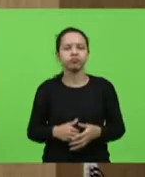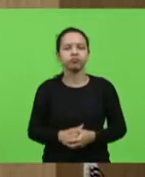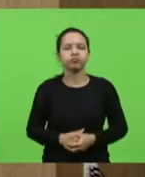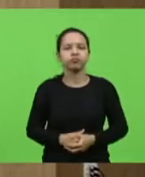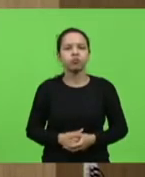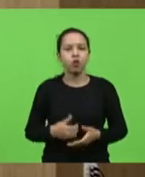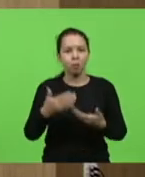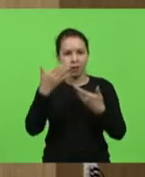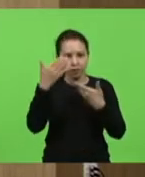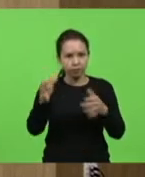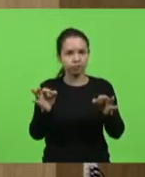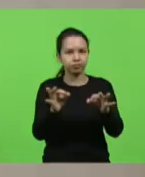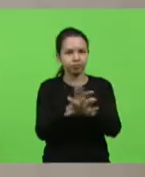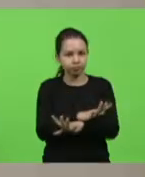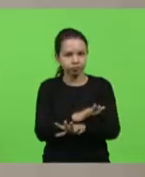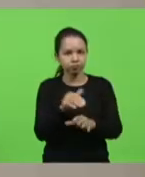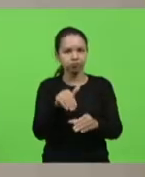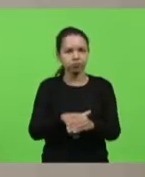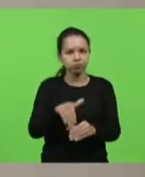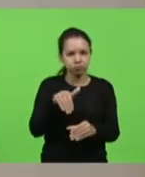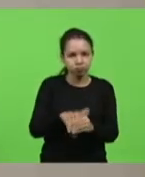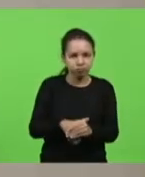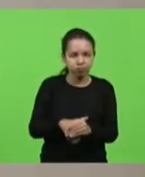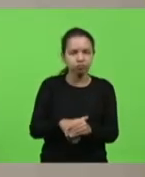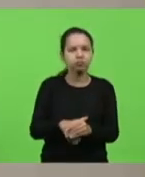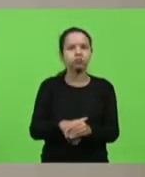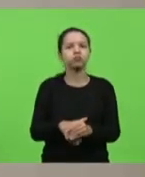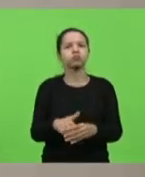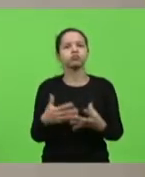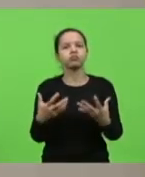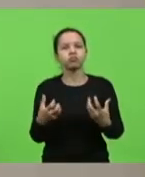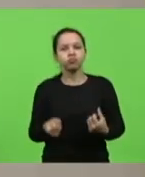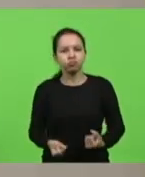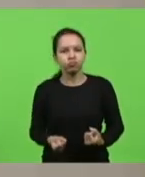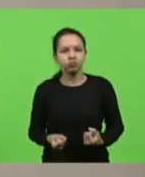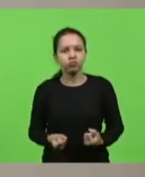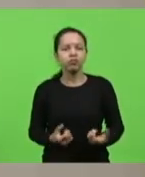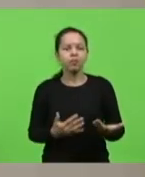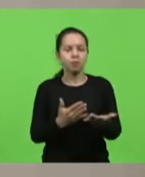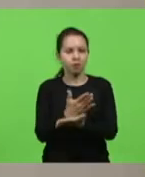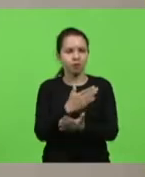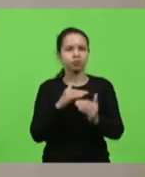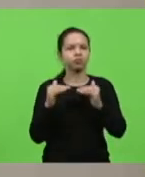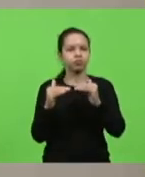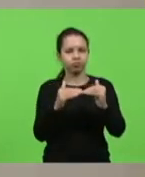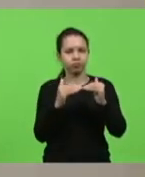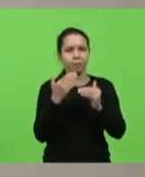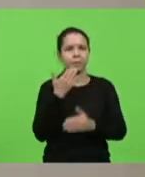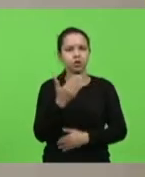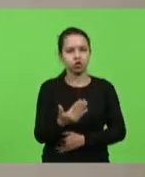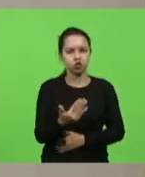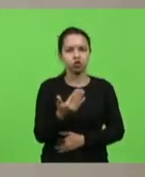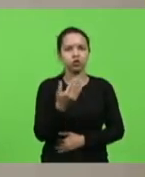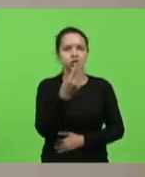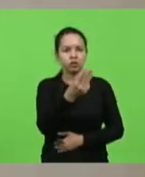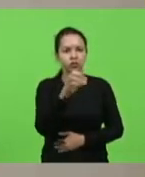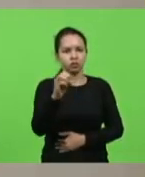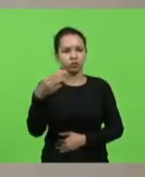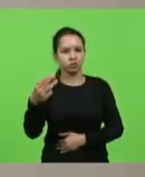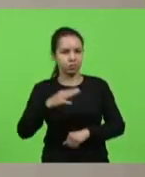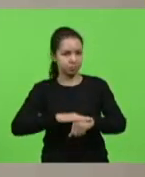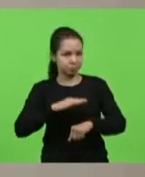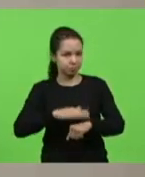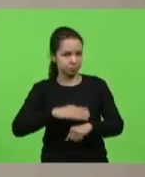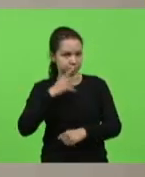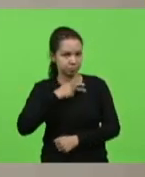Encerrada a discussão em votação. Deputados que aprovam, permaneçam como se encontram. Aprovado por unanimidade, pedindo de informação 303, autor, deputado